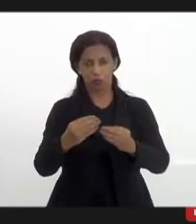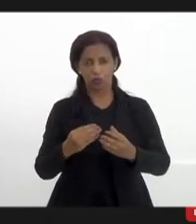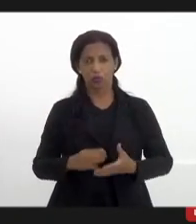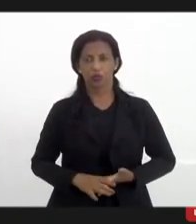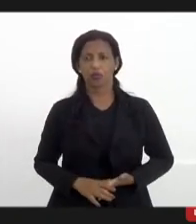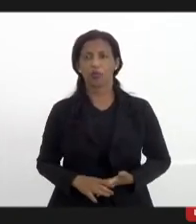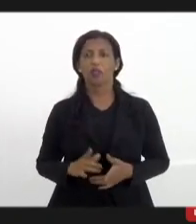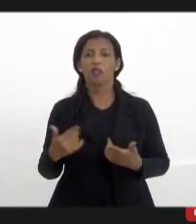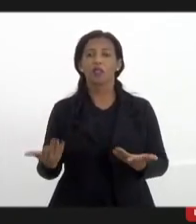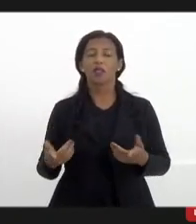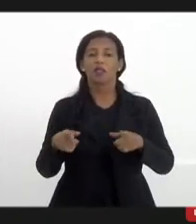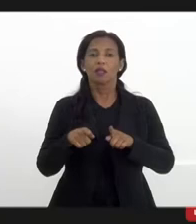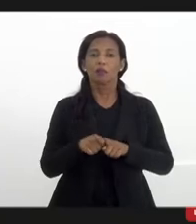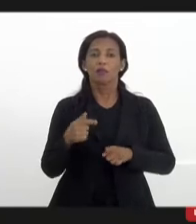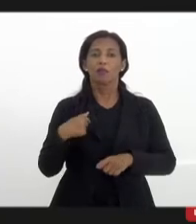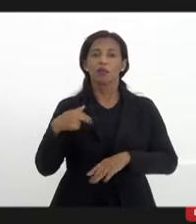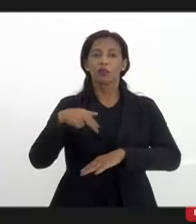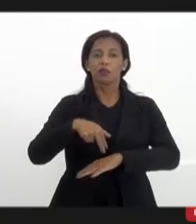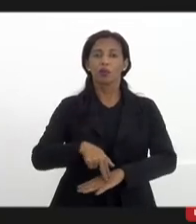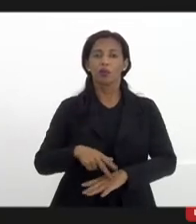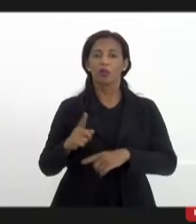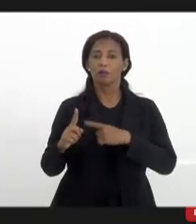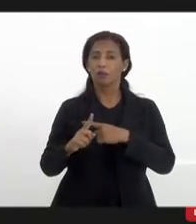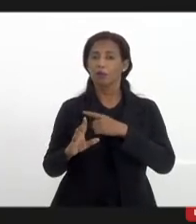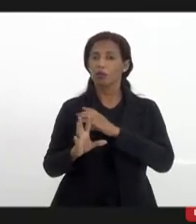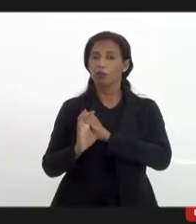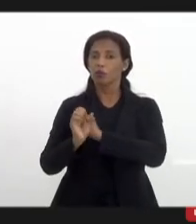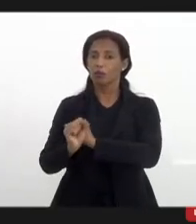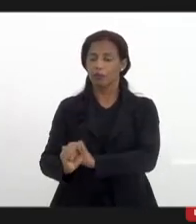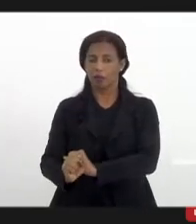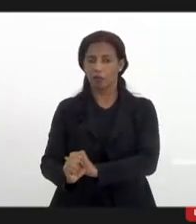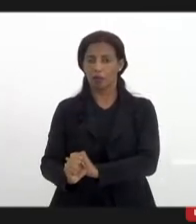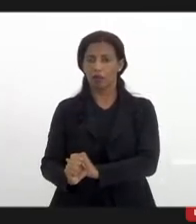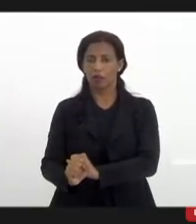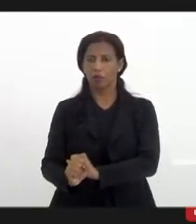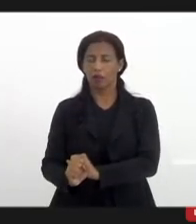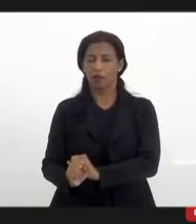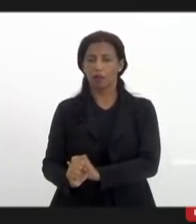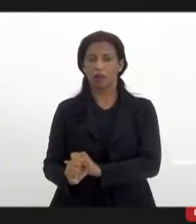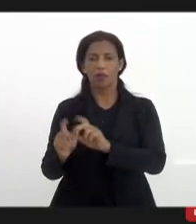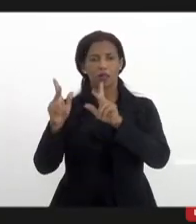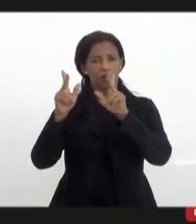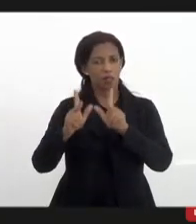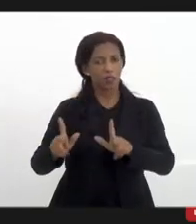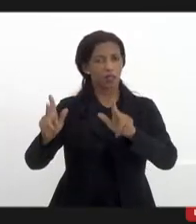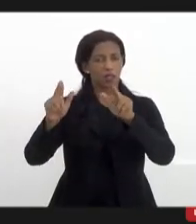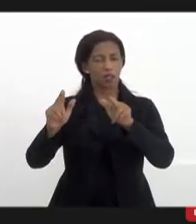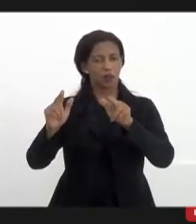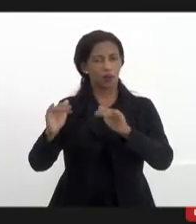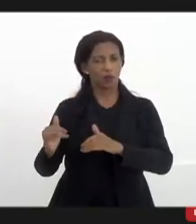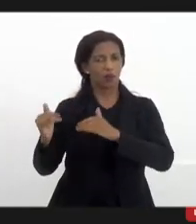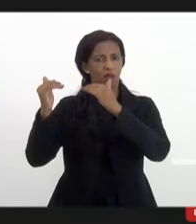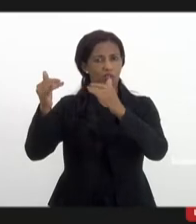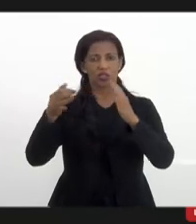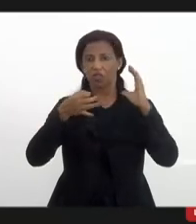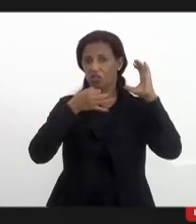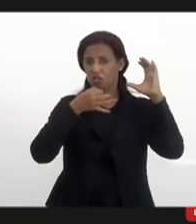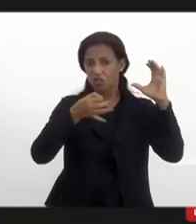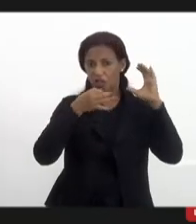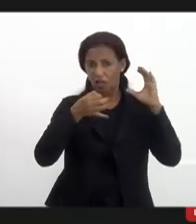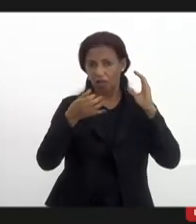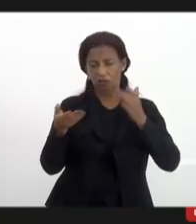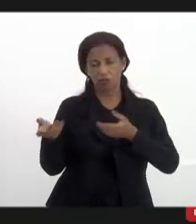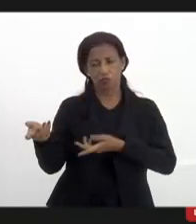e eu estou aqui para poder somar e o que o colega me falou as grandes rádios comerciais